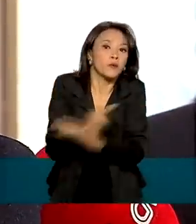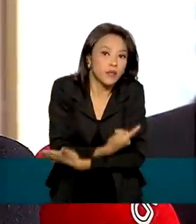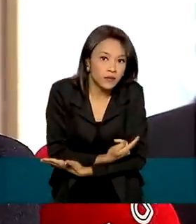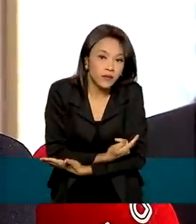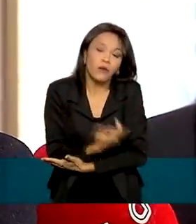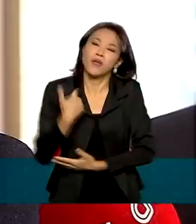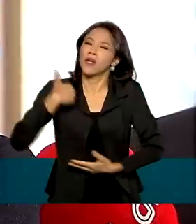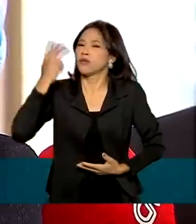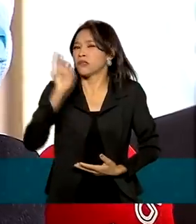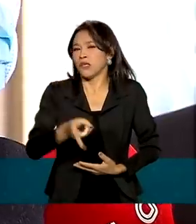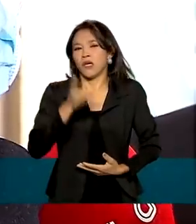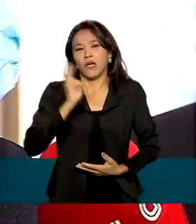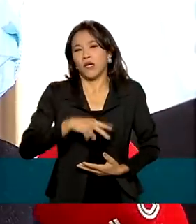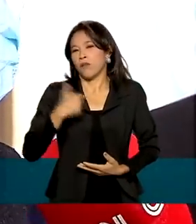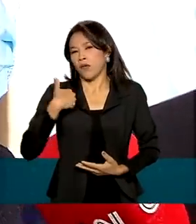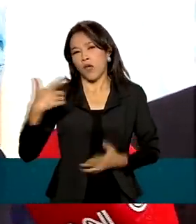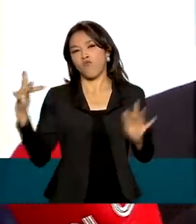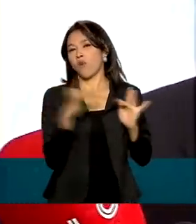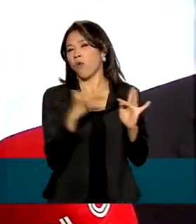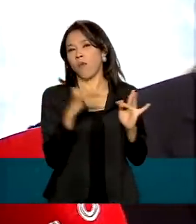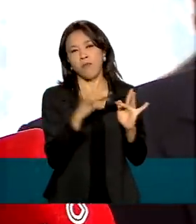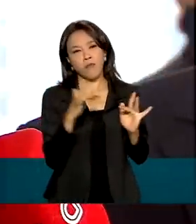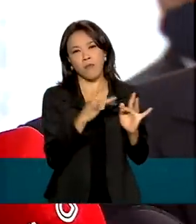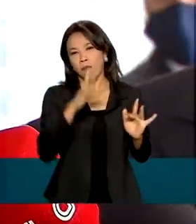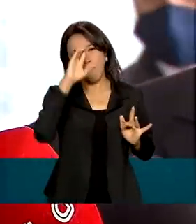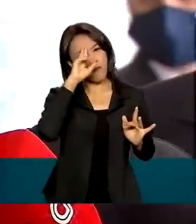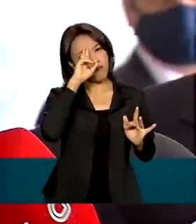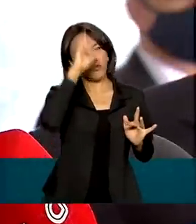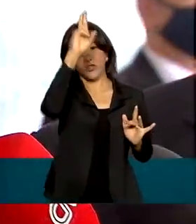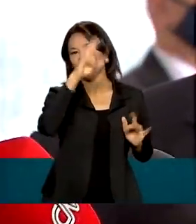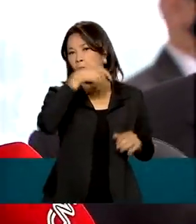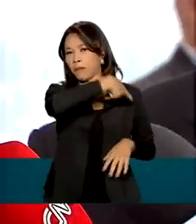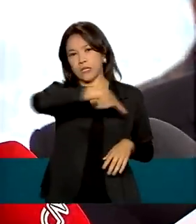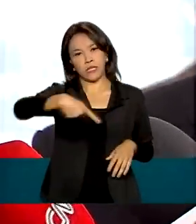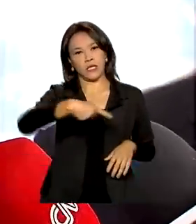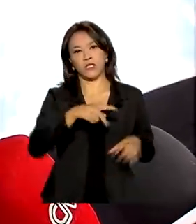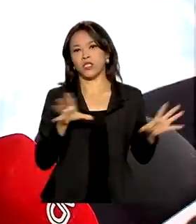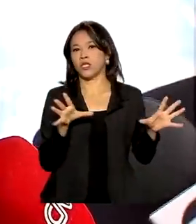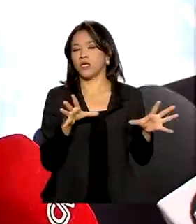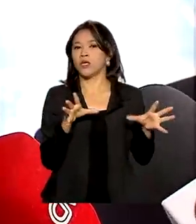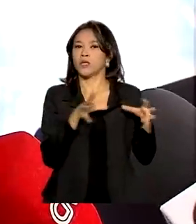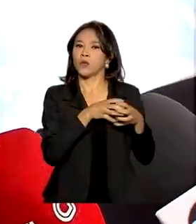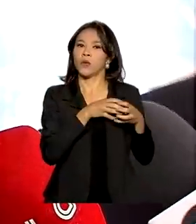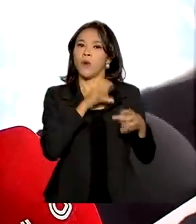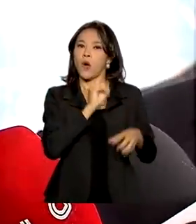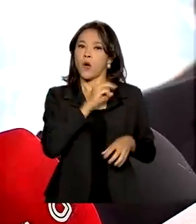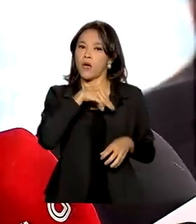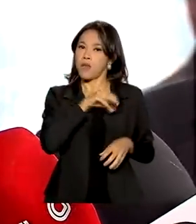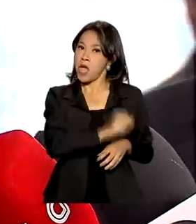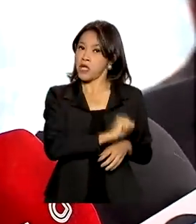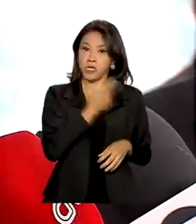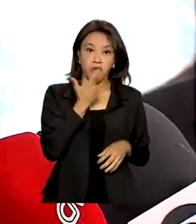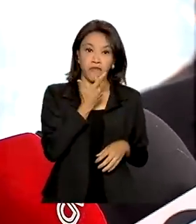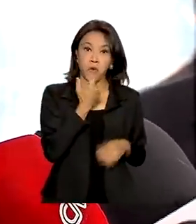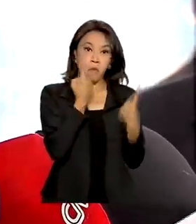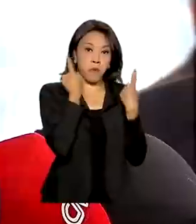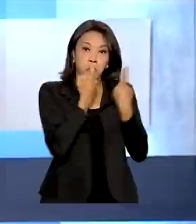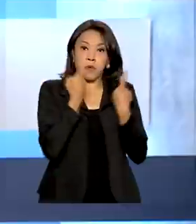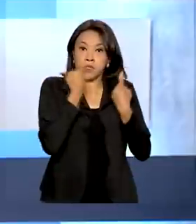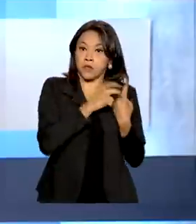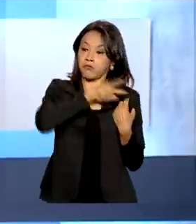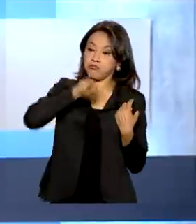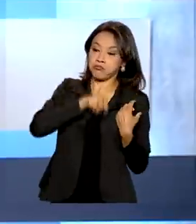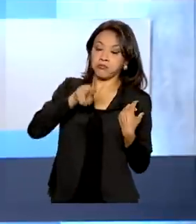converso frequentemente com o diretor-presidente da OMS, o Tedros Adhanom, e ele não externou nada disso para mim.